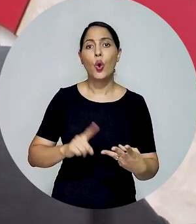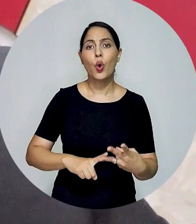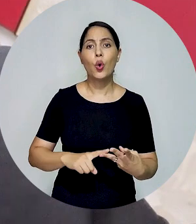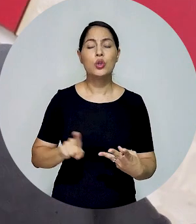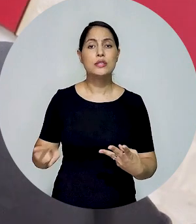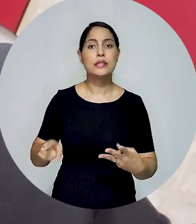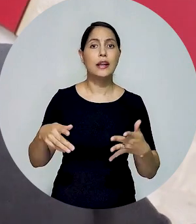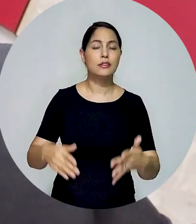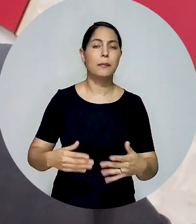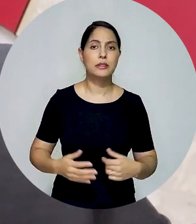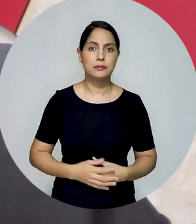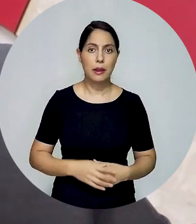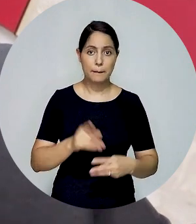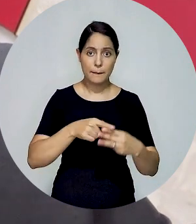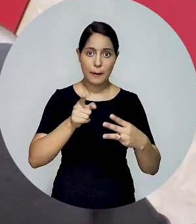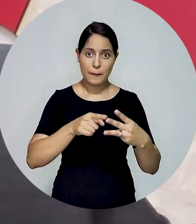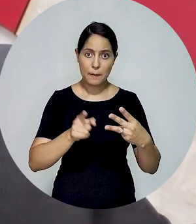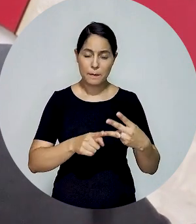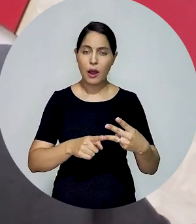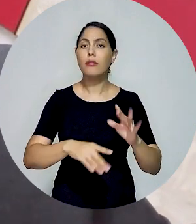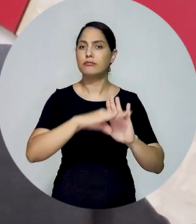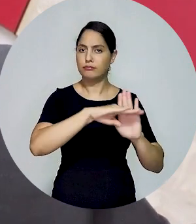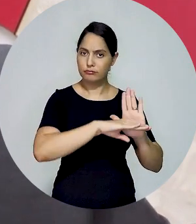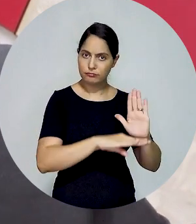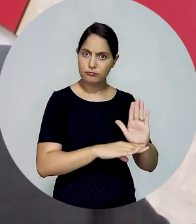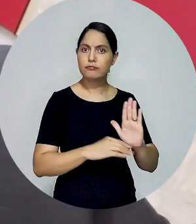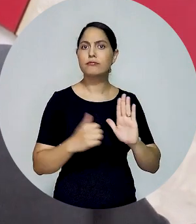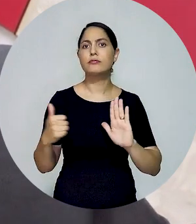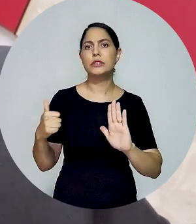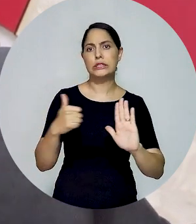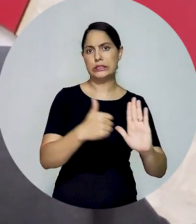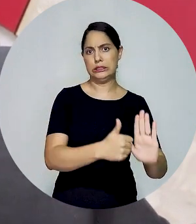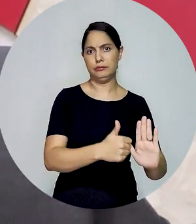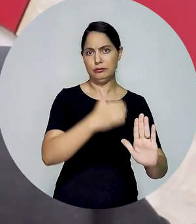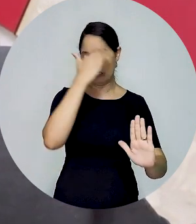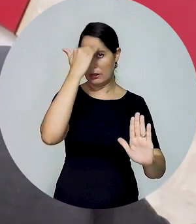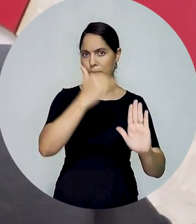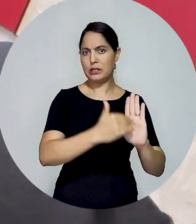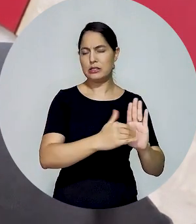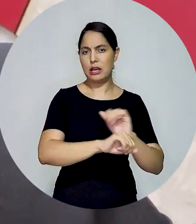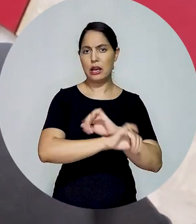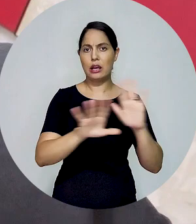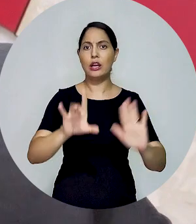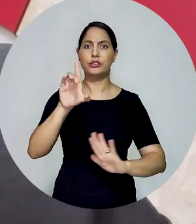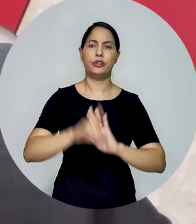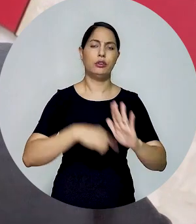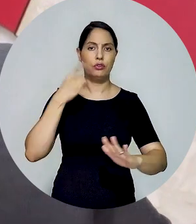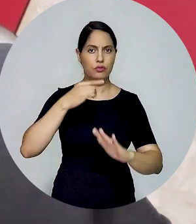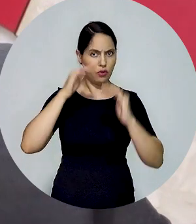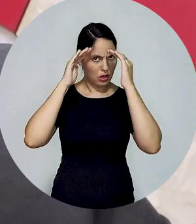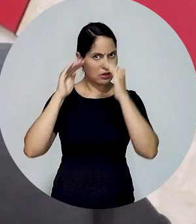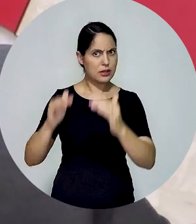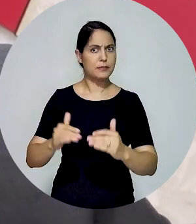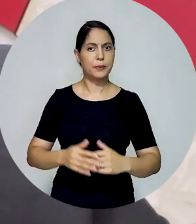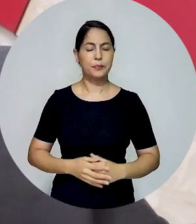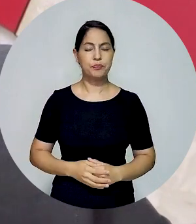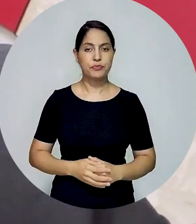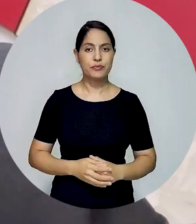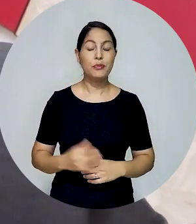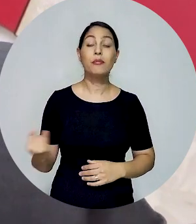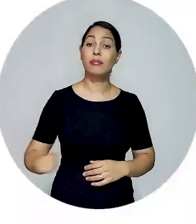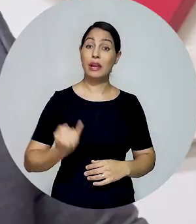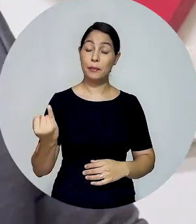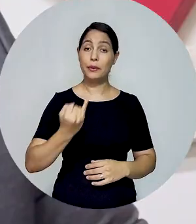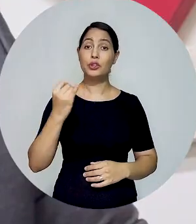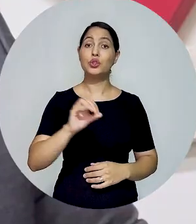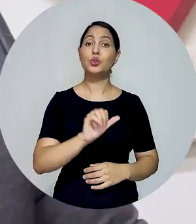envolvido. Todos eles devem seguir o manual de forma a garantir as prerrogativas da